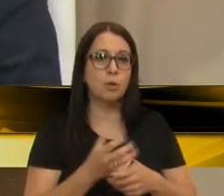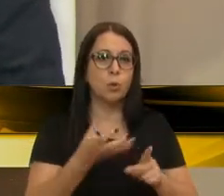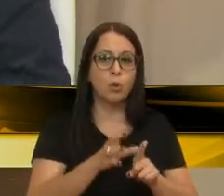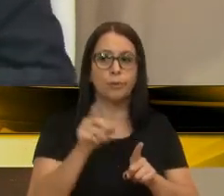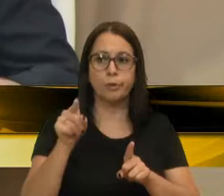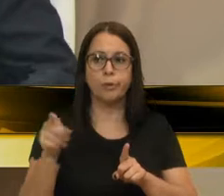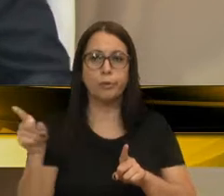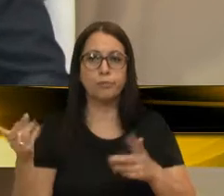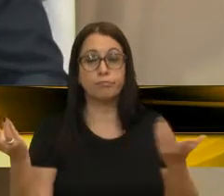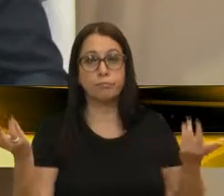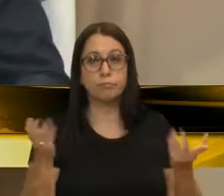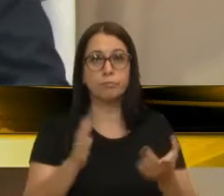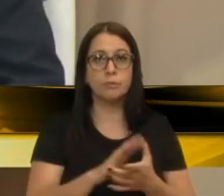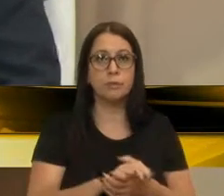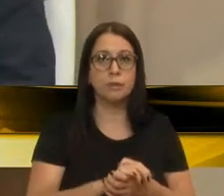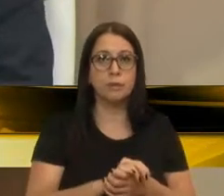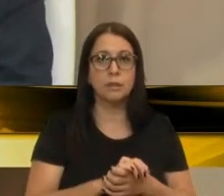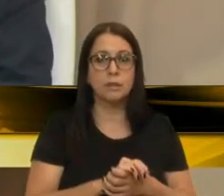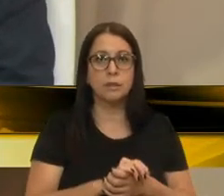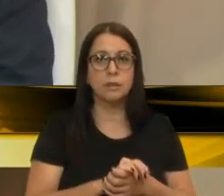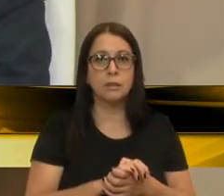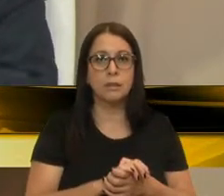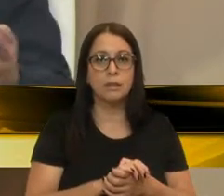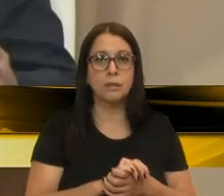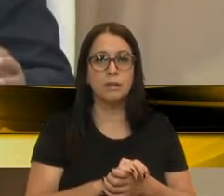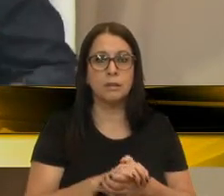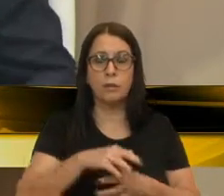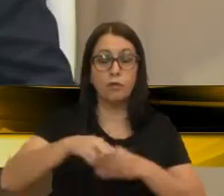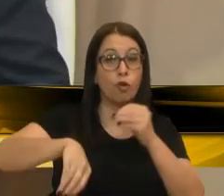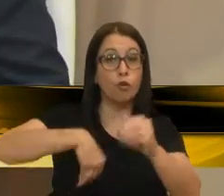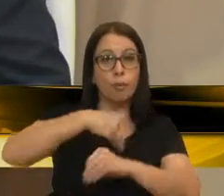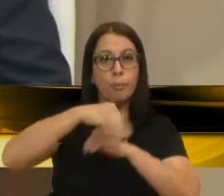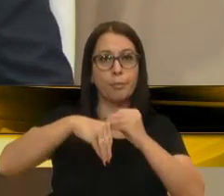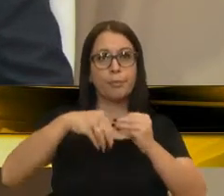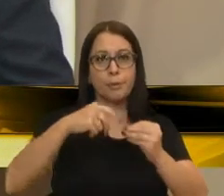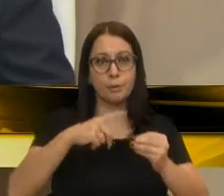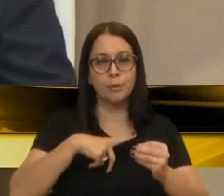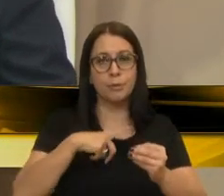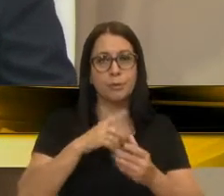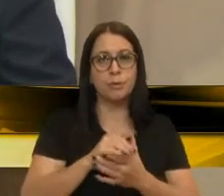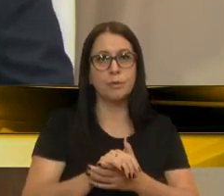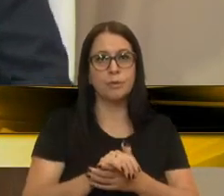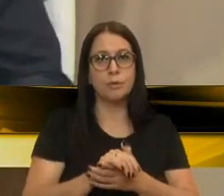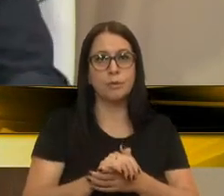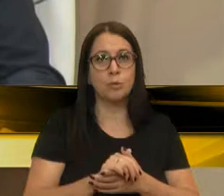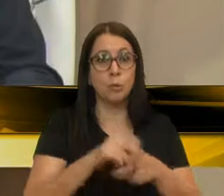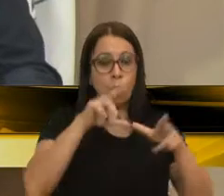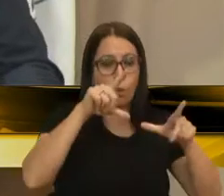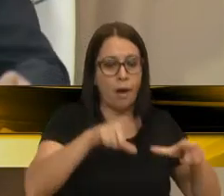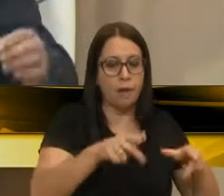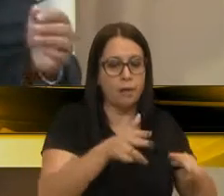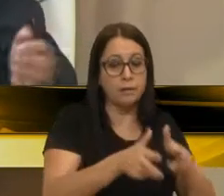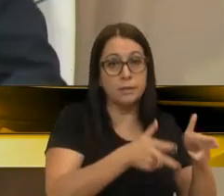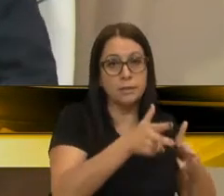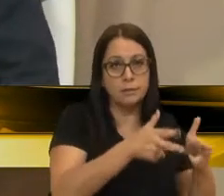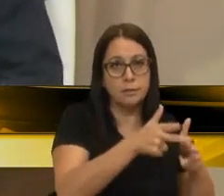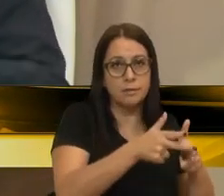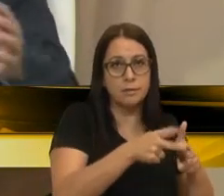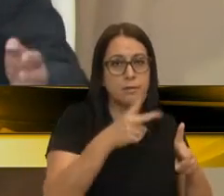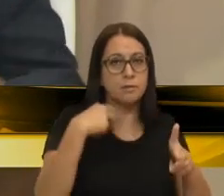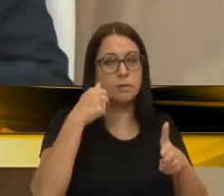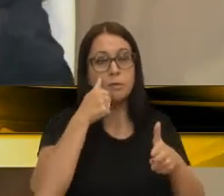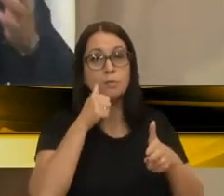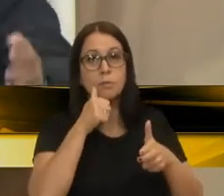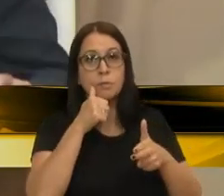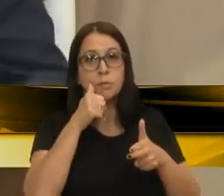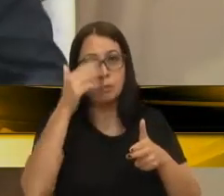contra aquilo, mas eu vi o envolvimento que o senhor está com a Estação Ferra, então isso ia, a vereadora Paula, por ter